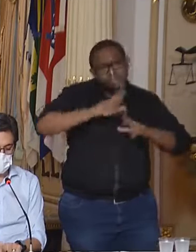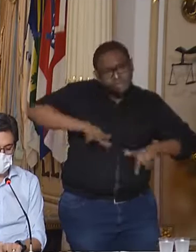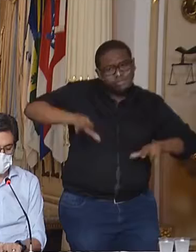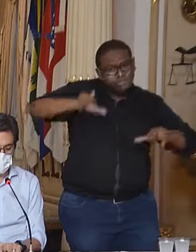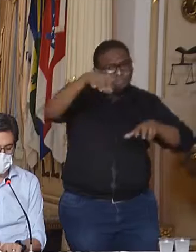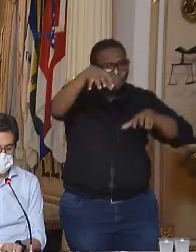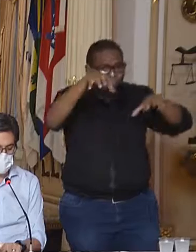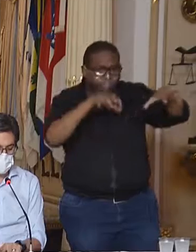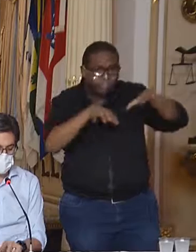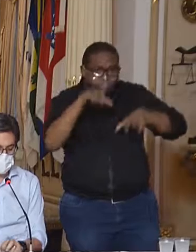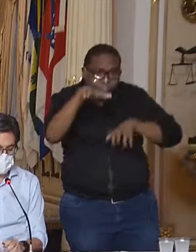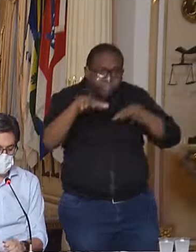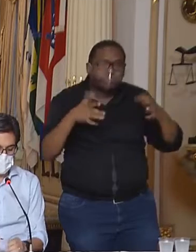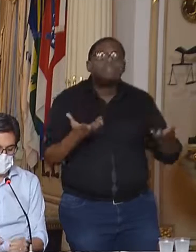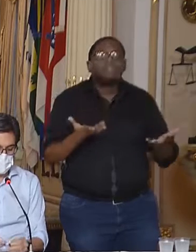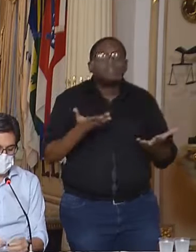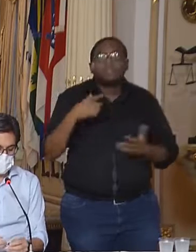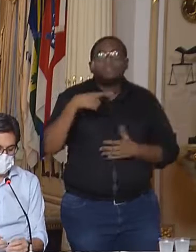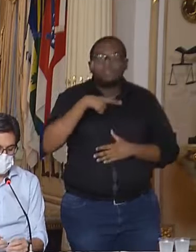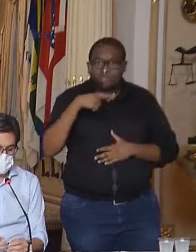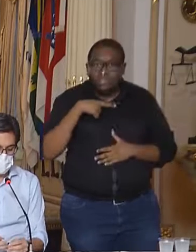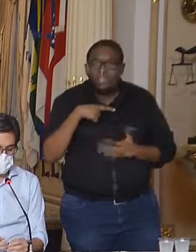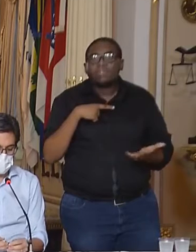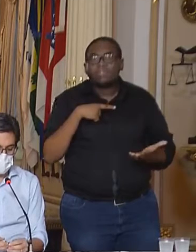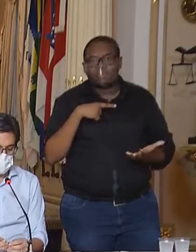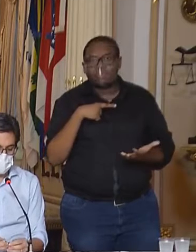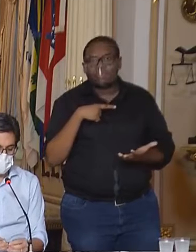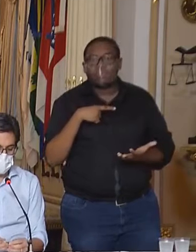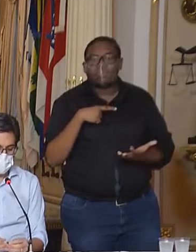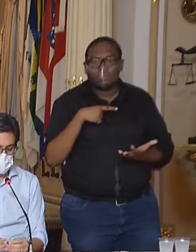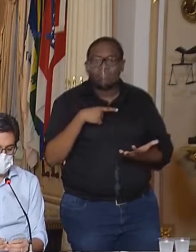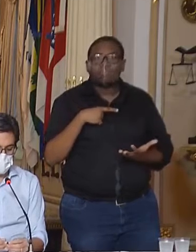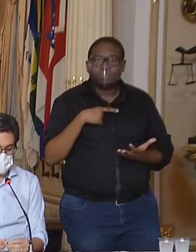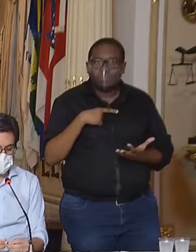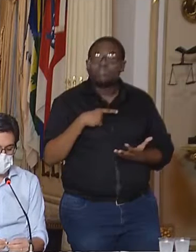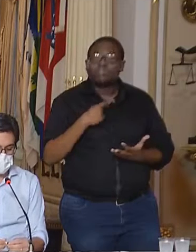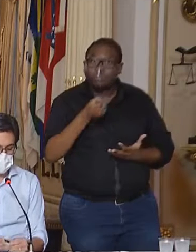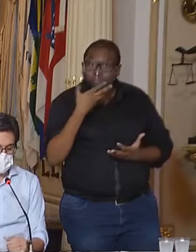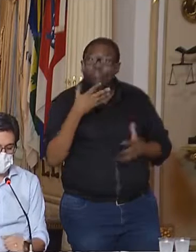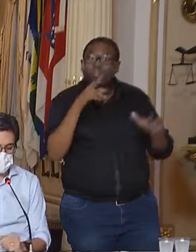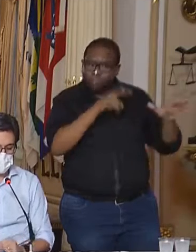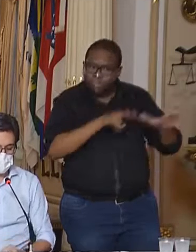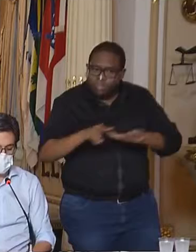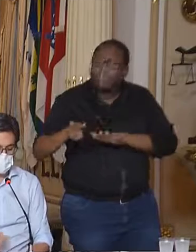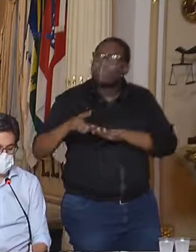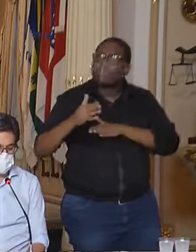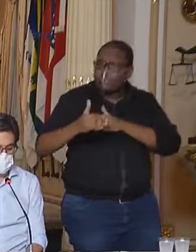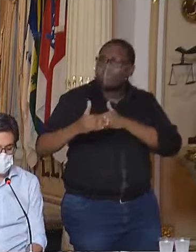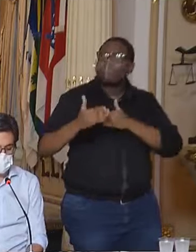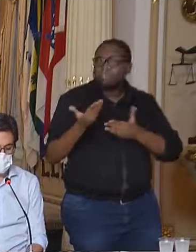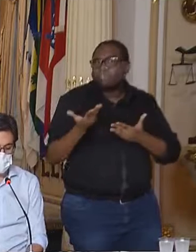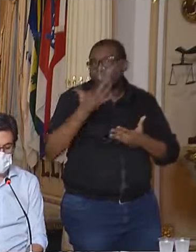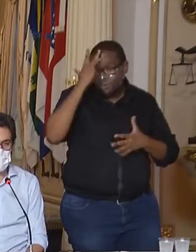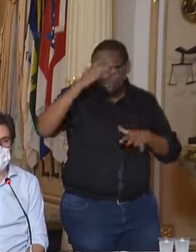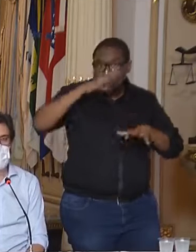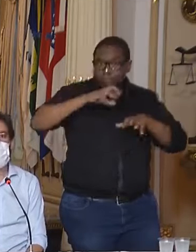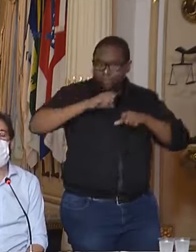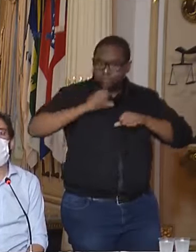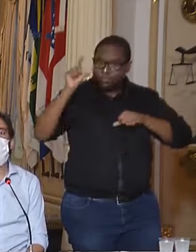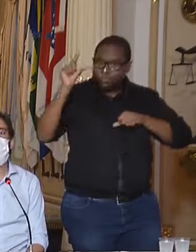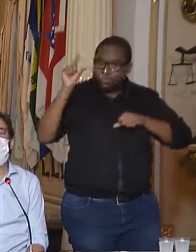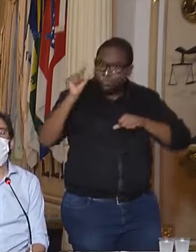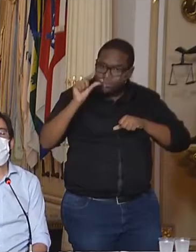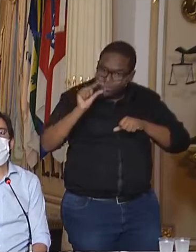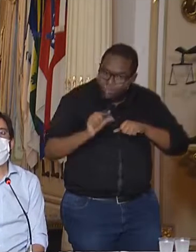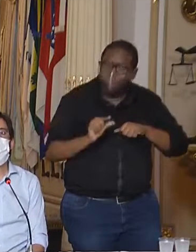nós temos uma situação sustentada nas últimas semanas de queda da pressão